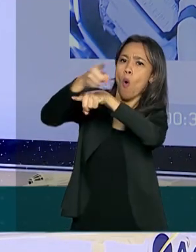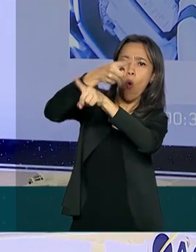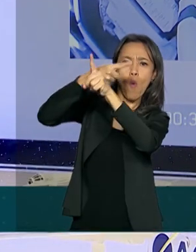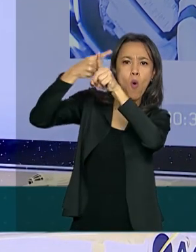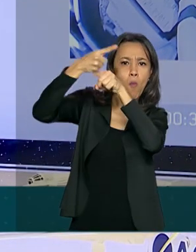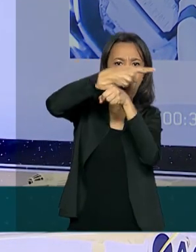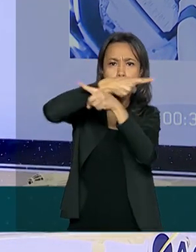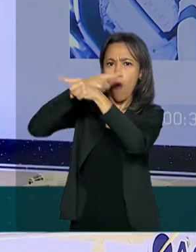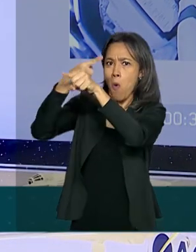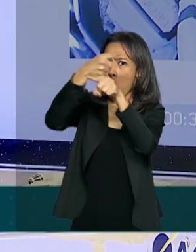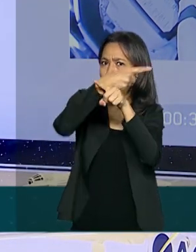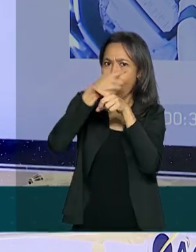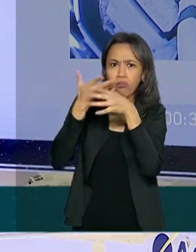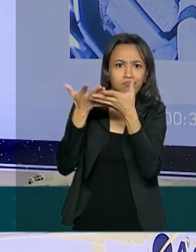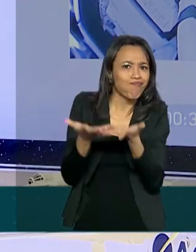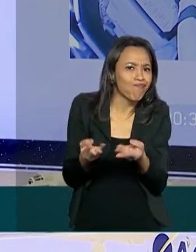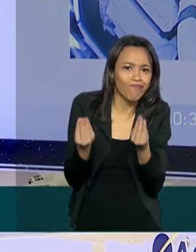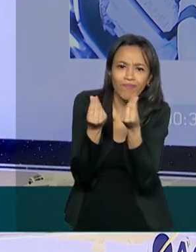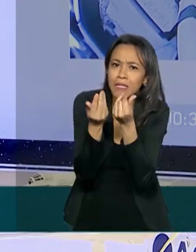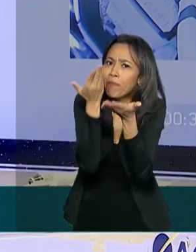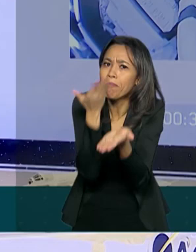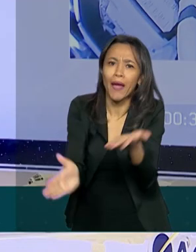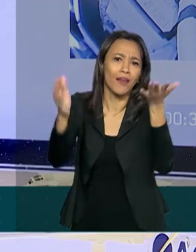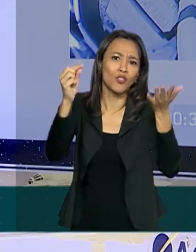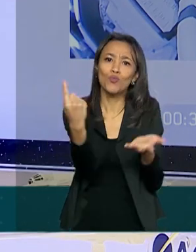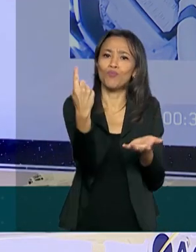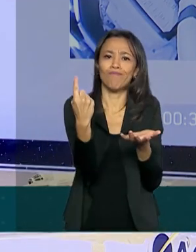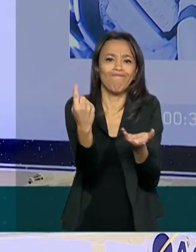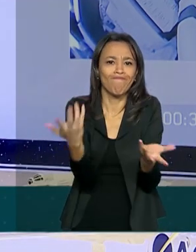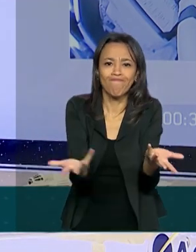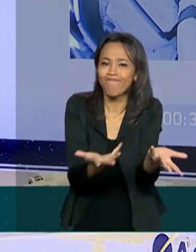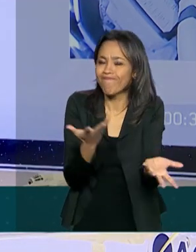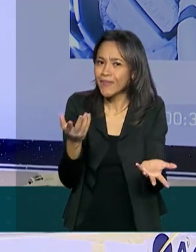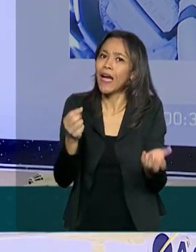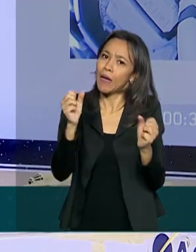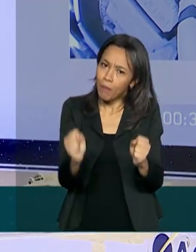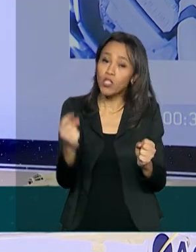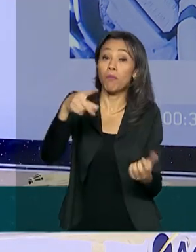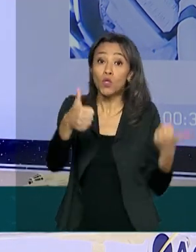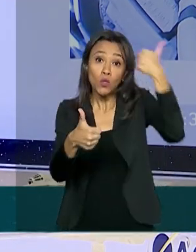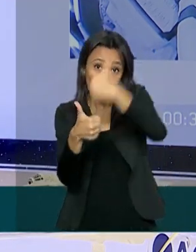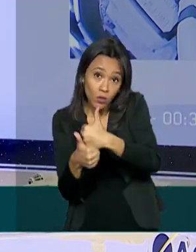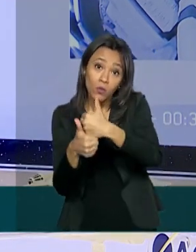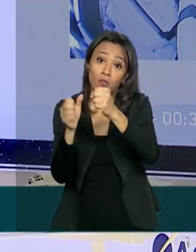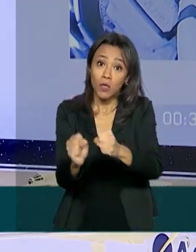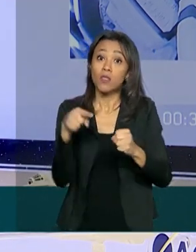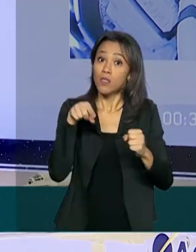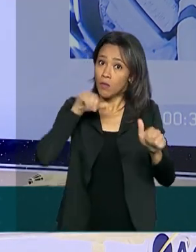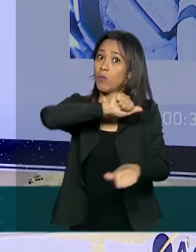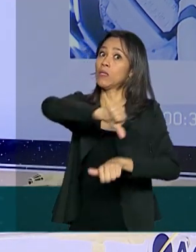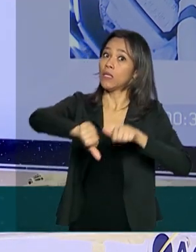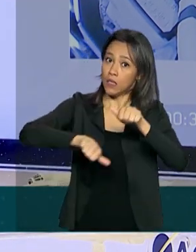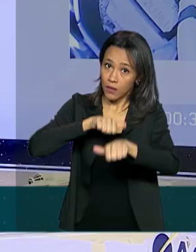o satélite inteiro, e todo o sistema, se perder um satélite da constelação, ele pode ser reposto. Isso é uma das mudanças